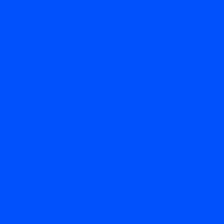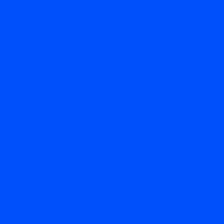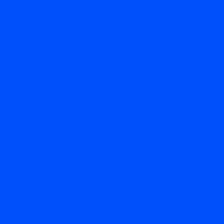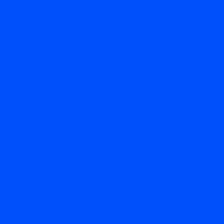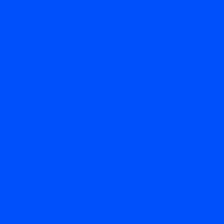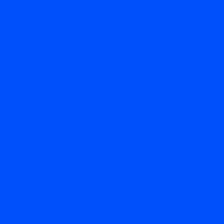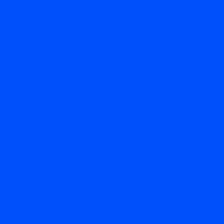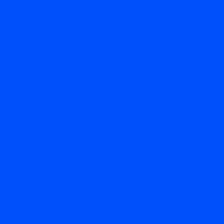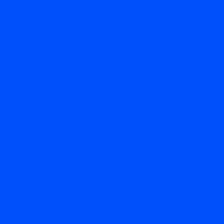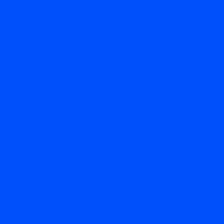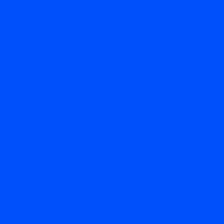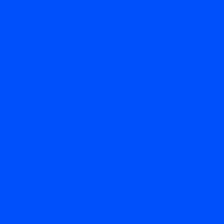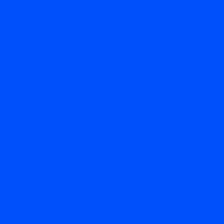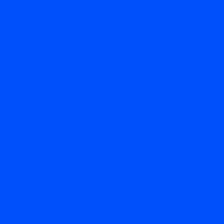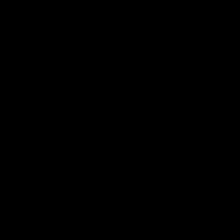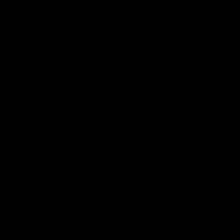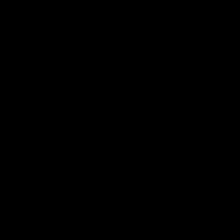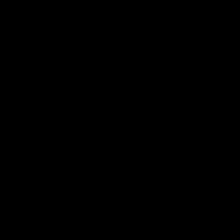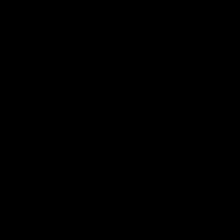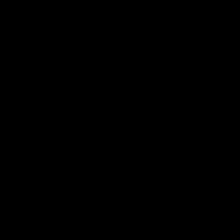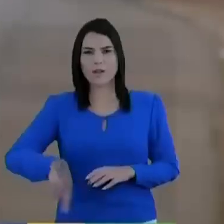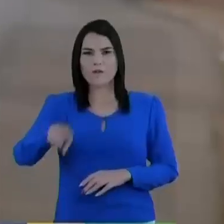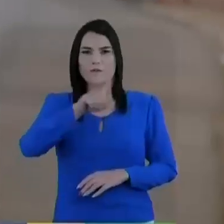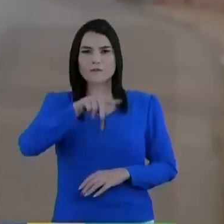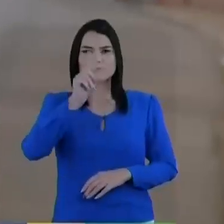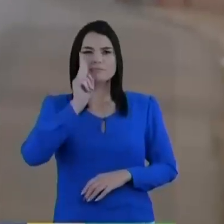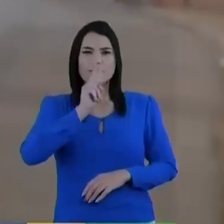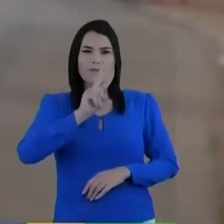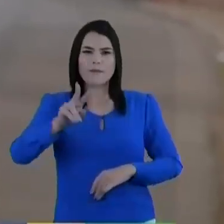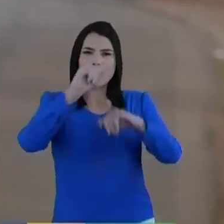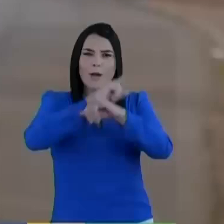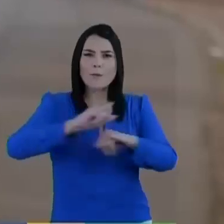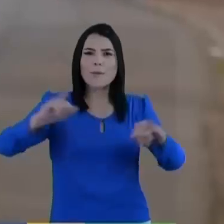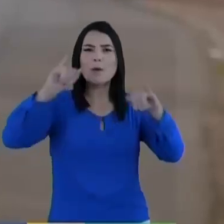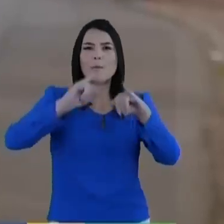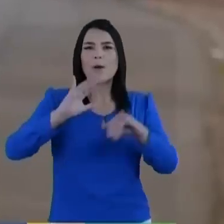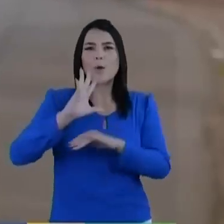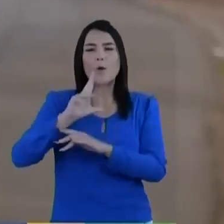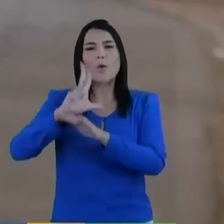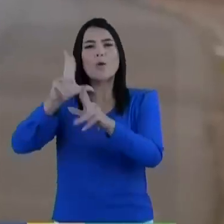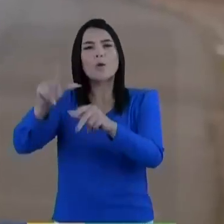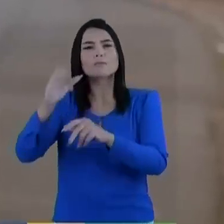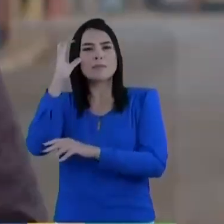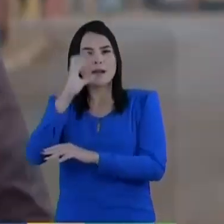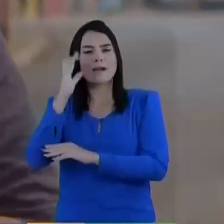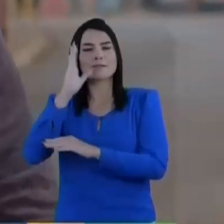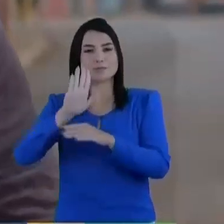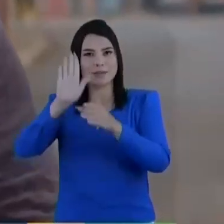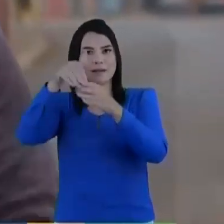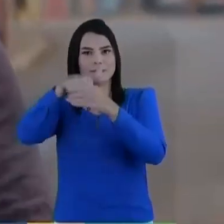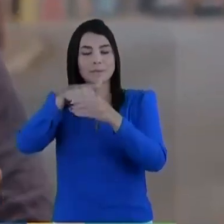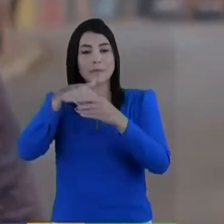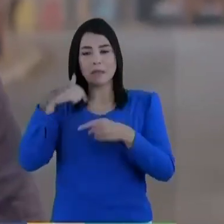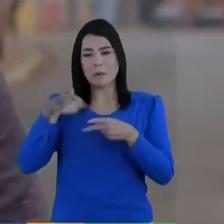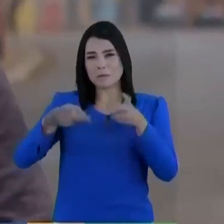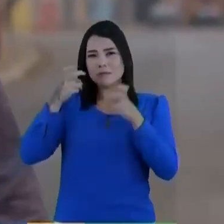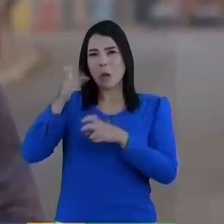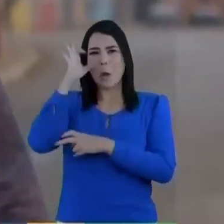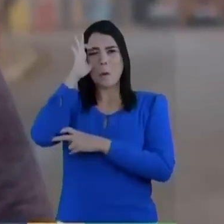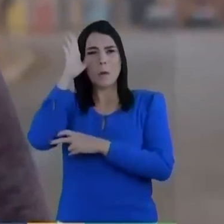notícias locais da sua região. Você está vendo as propagandas dos outros candidatos? Na minha leitura,